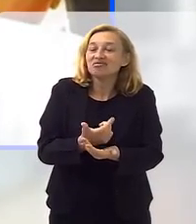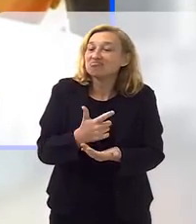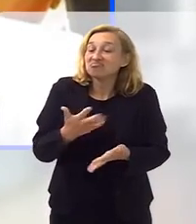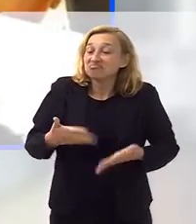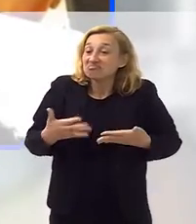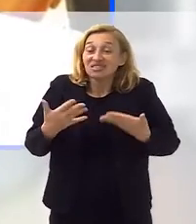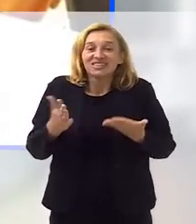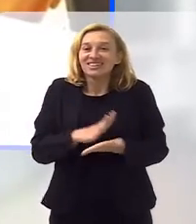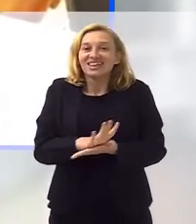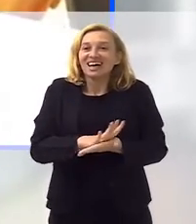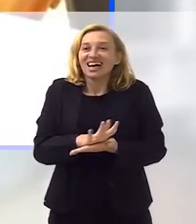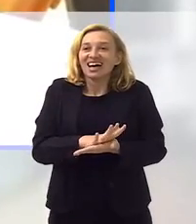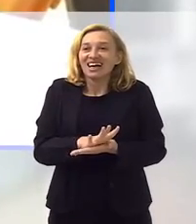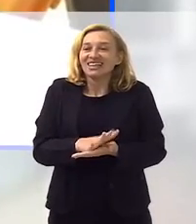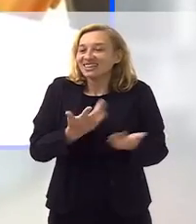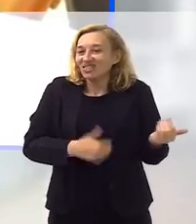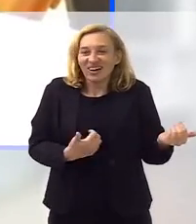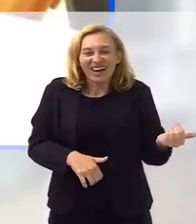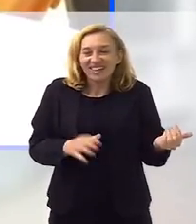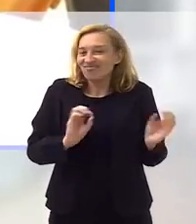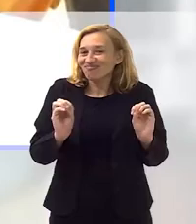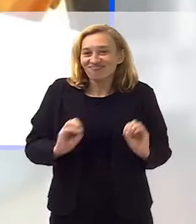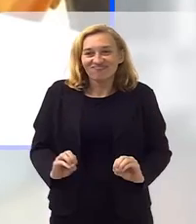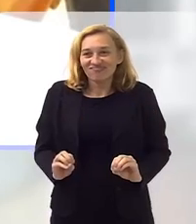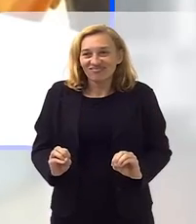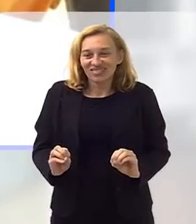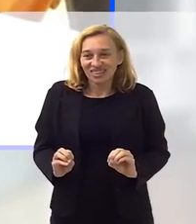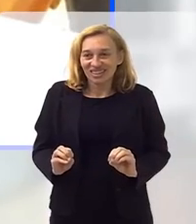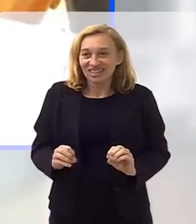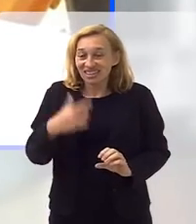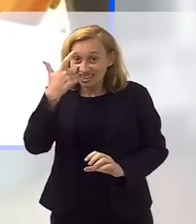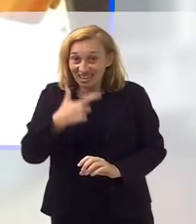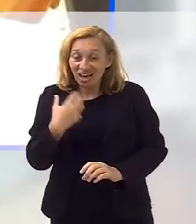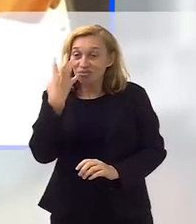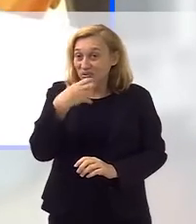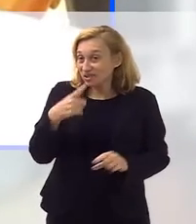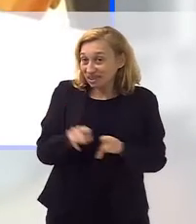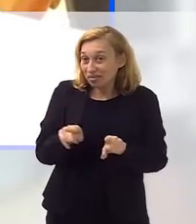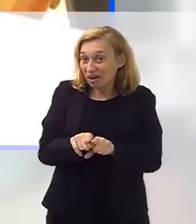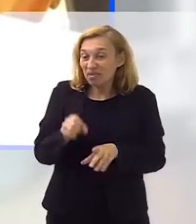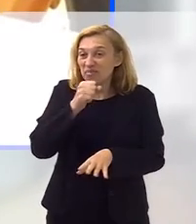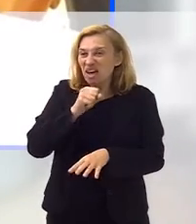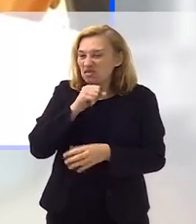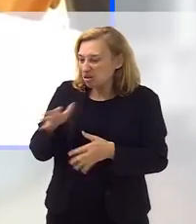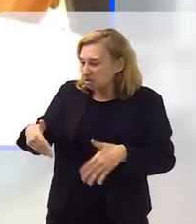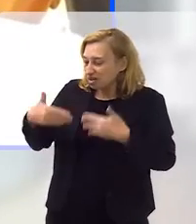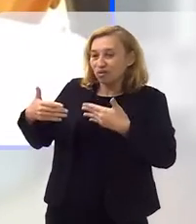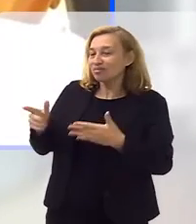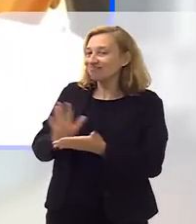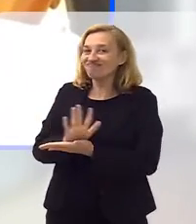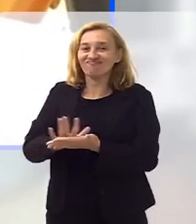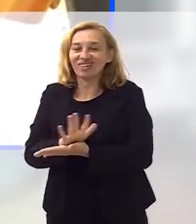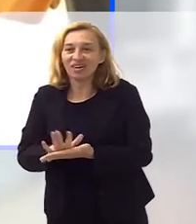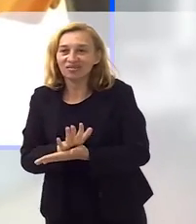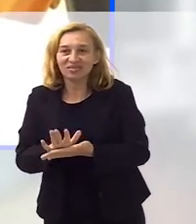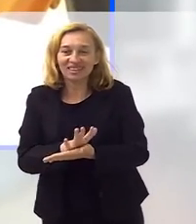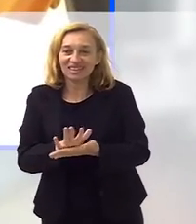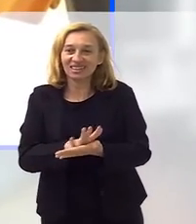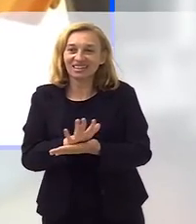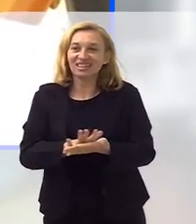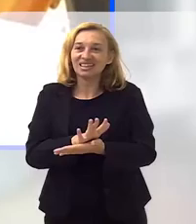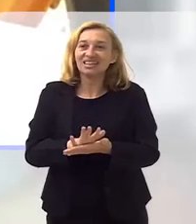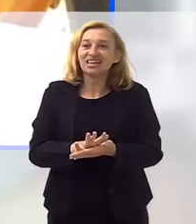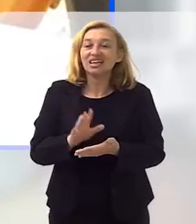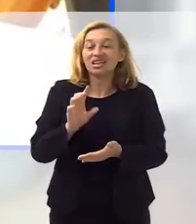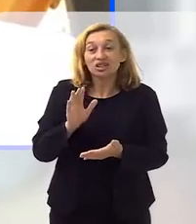não tinha intuito nenhum de estar tocando, levando a vida de música também, porque a minha avó nunca me incentivou a isso, entendeu, ela